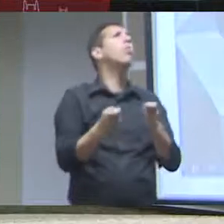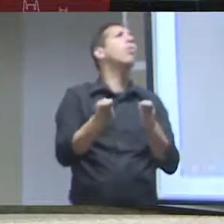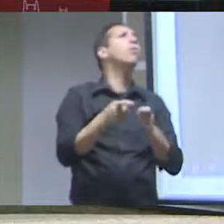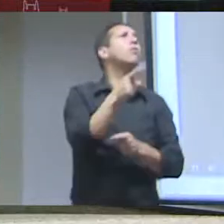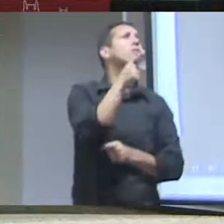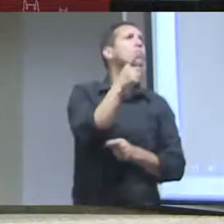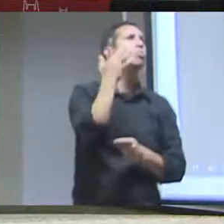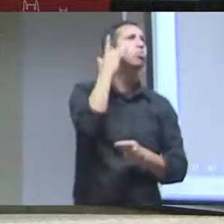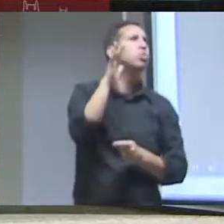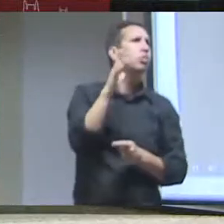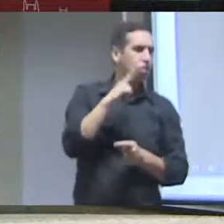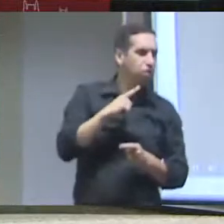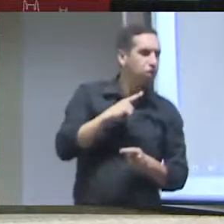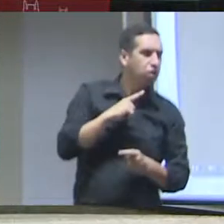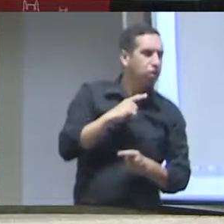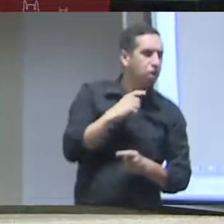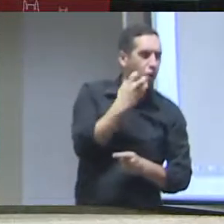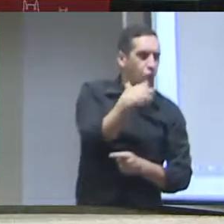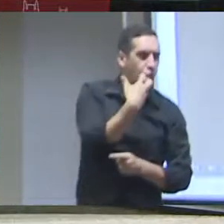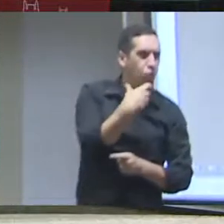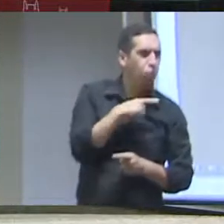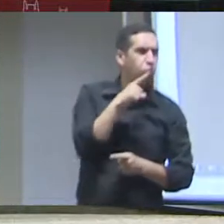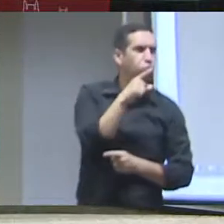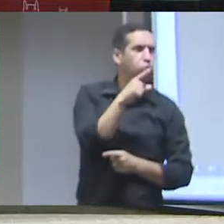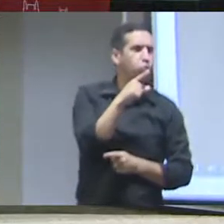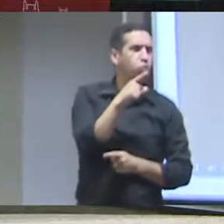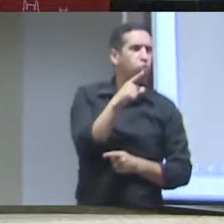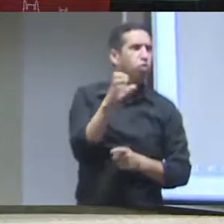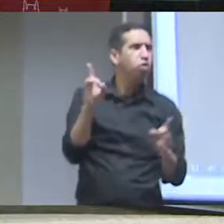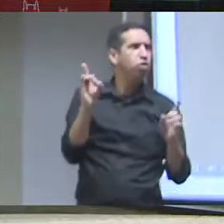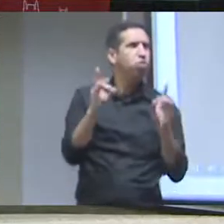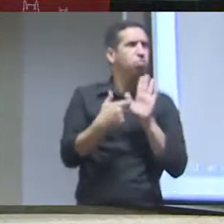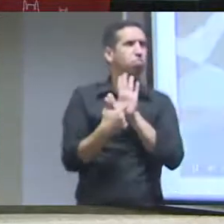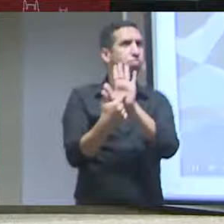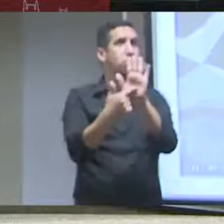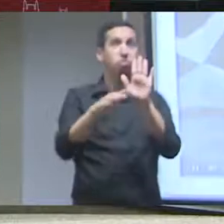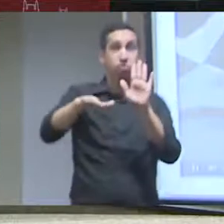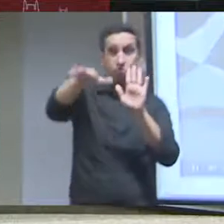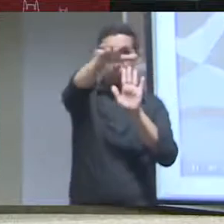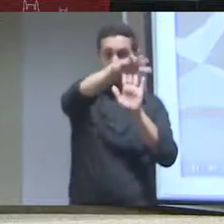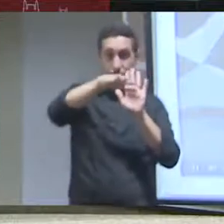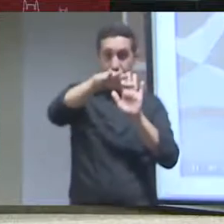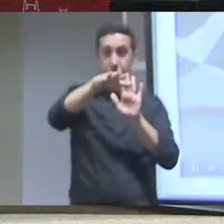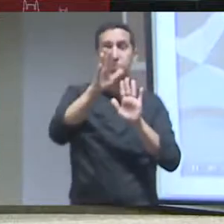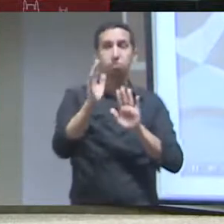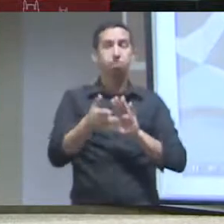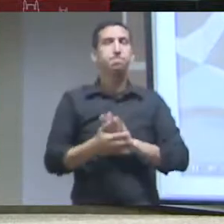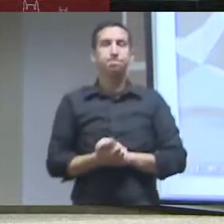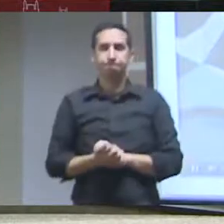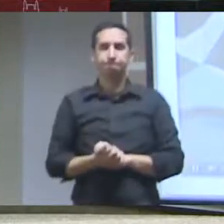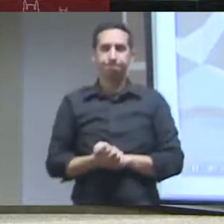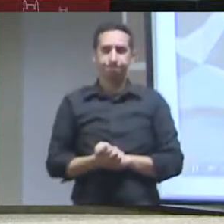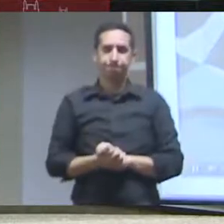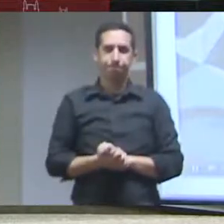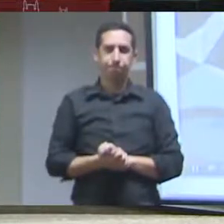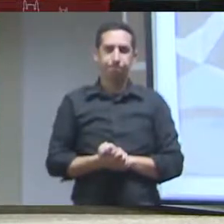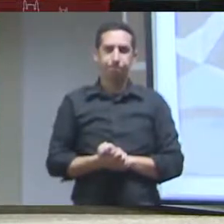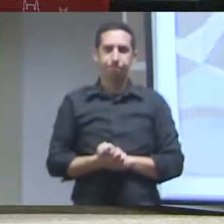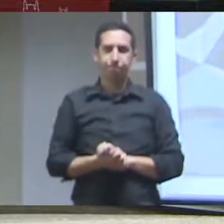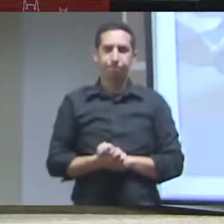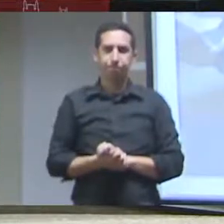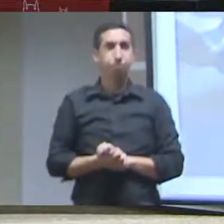aí teria que dar um play aí, porque, não sei quem está comandando, não sei, tem som aqui,